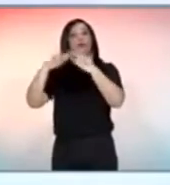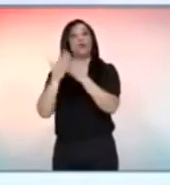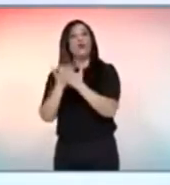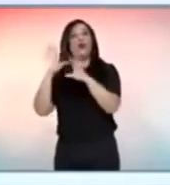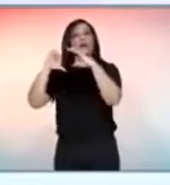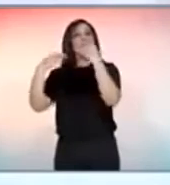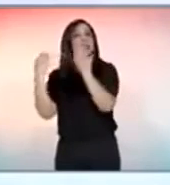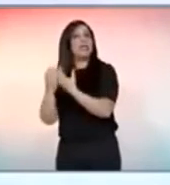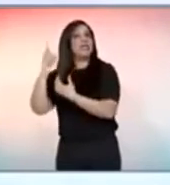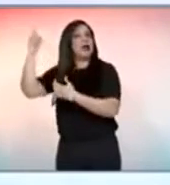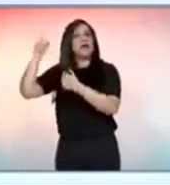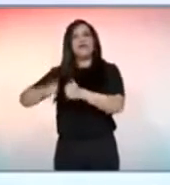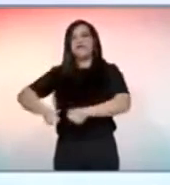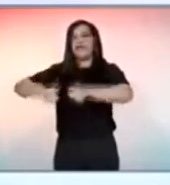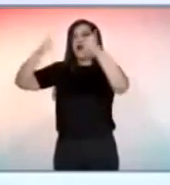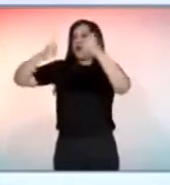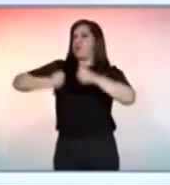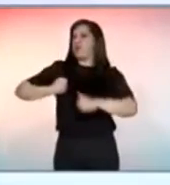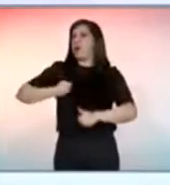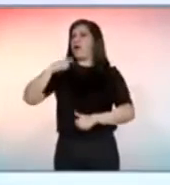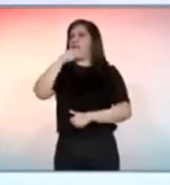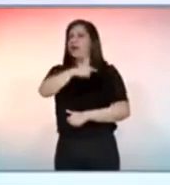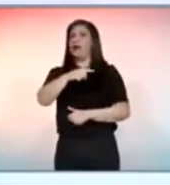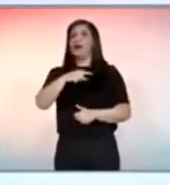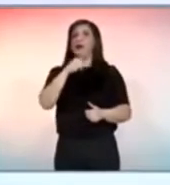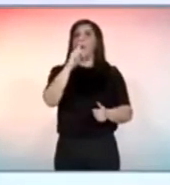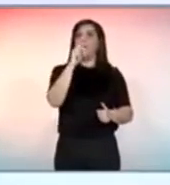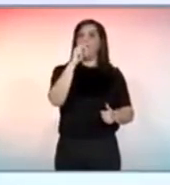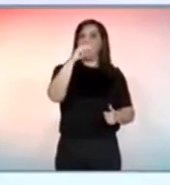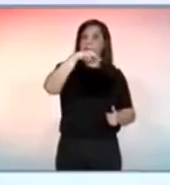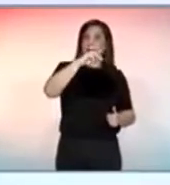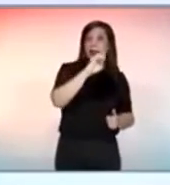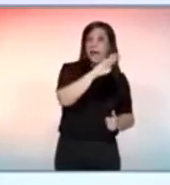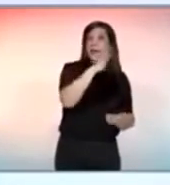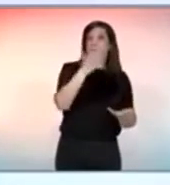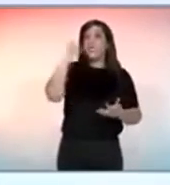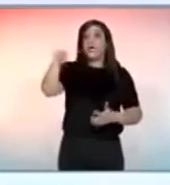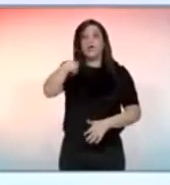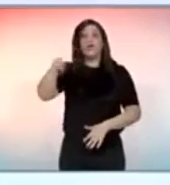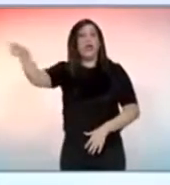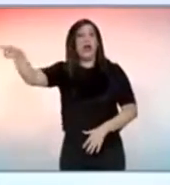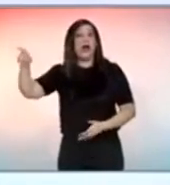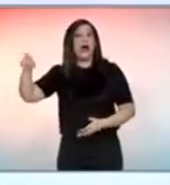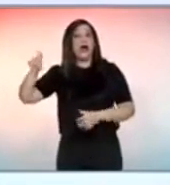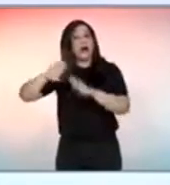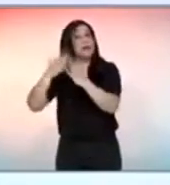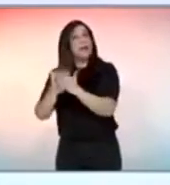nota do Rio de Janeiro. Exatamente a escola que o PMDB queria demolir na hora que entregou o Maracanã para o Odebrecht e para o Ike Batista.